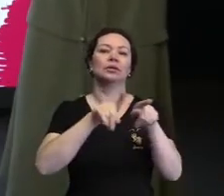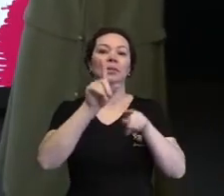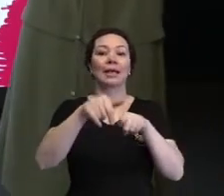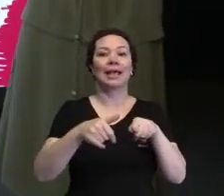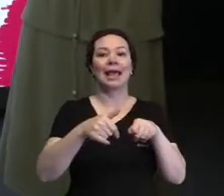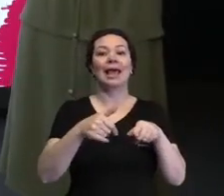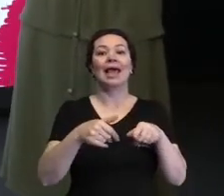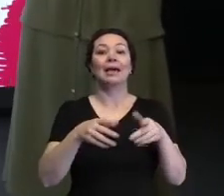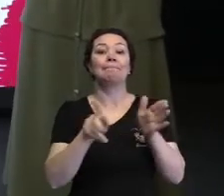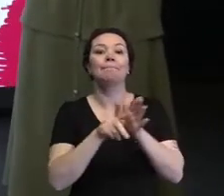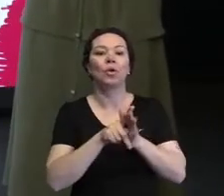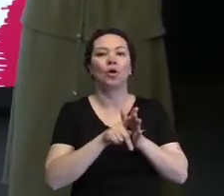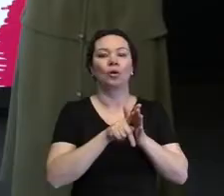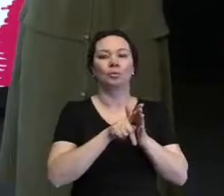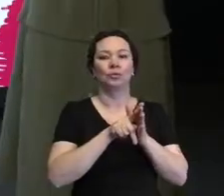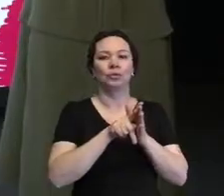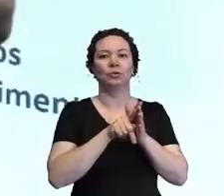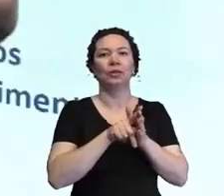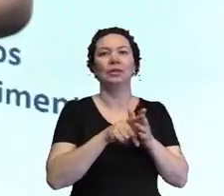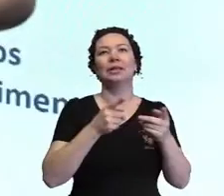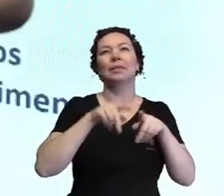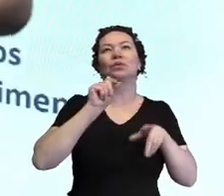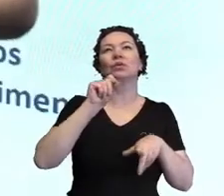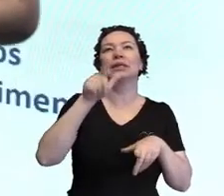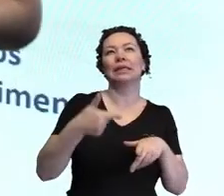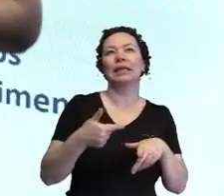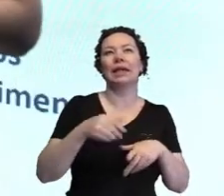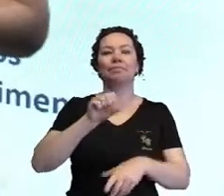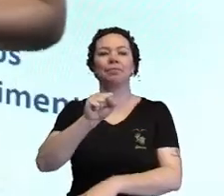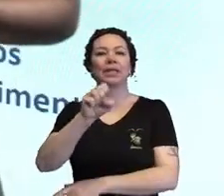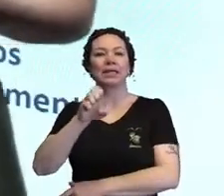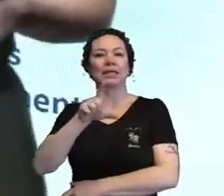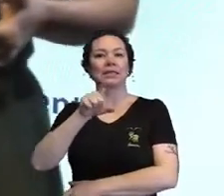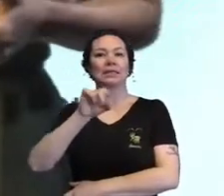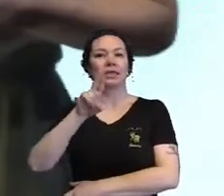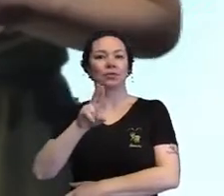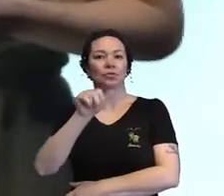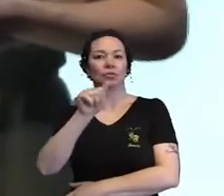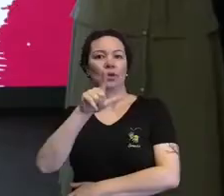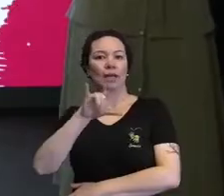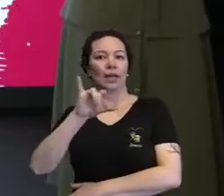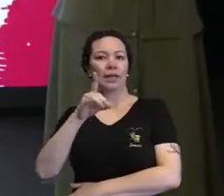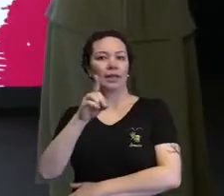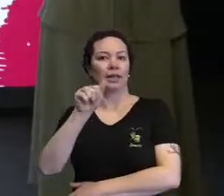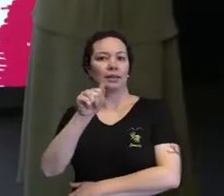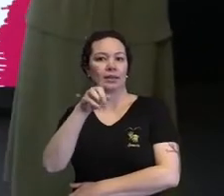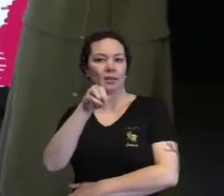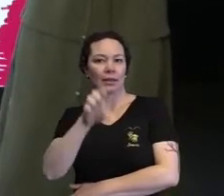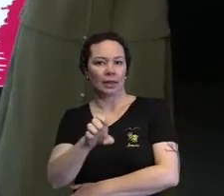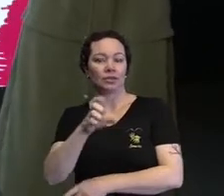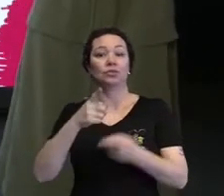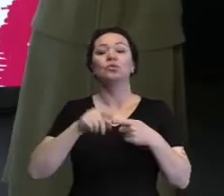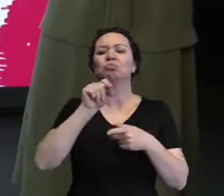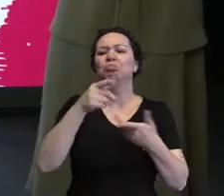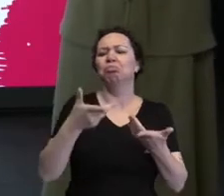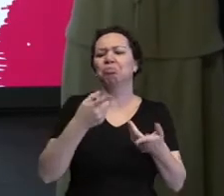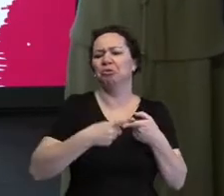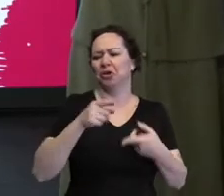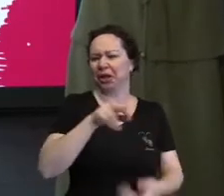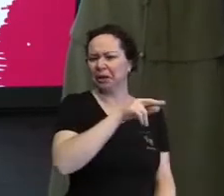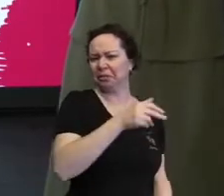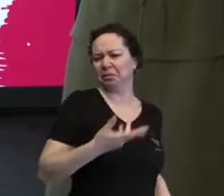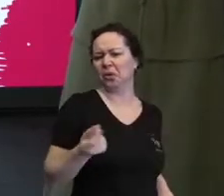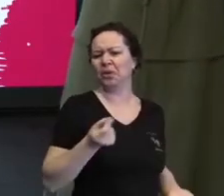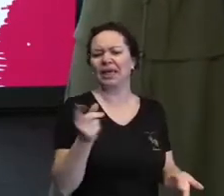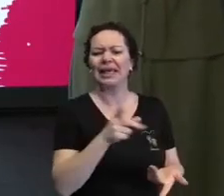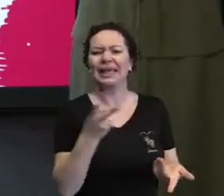sexualidade. Pô, mas o que sexualidade tem a ver com os irmãos? Mas, assim, tem tudo a ver. E aqui eu posso falar tanto